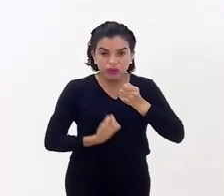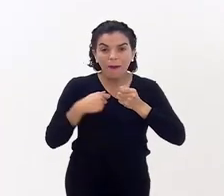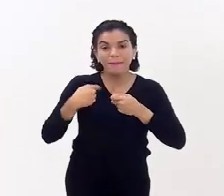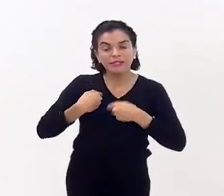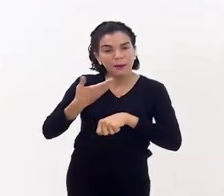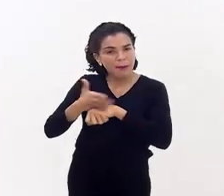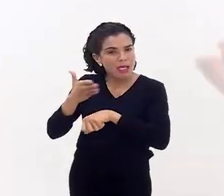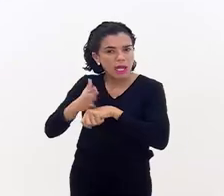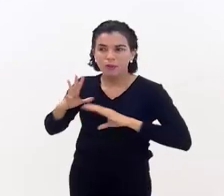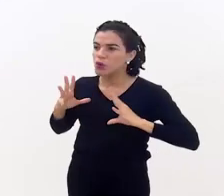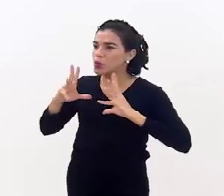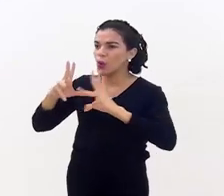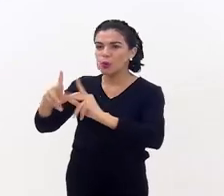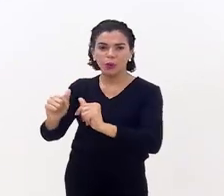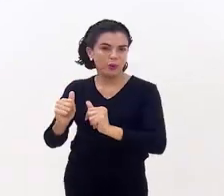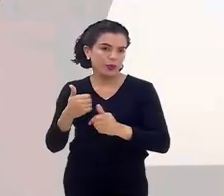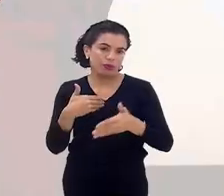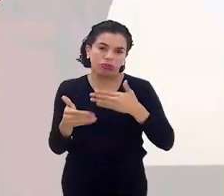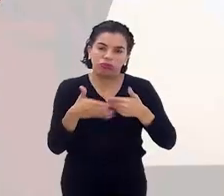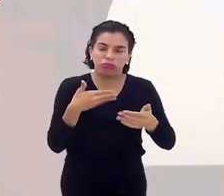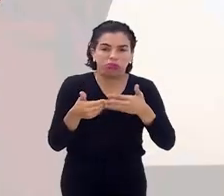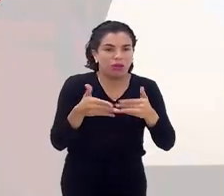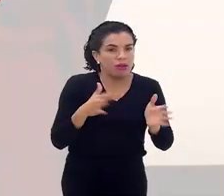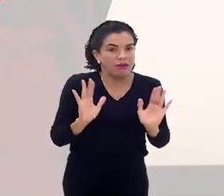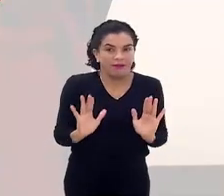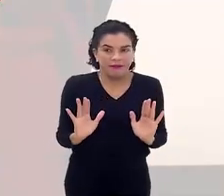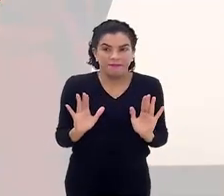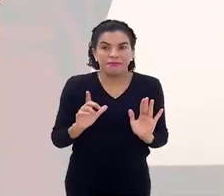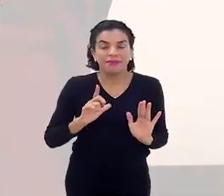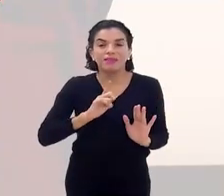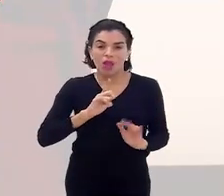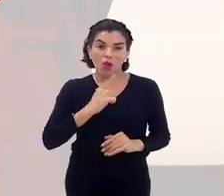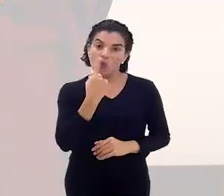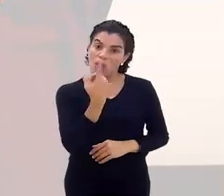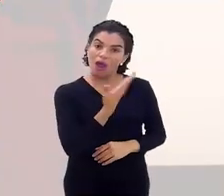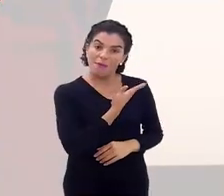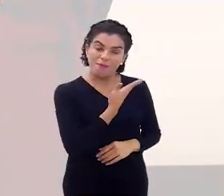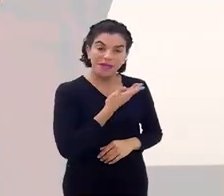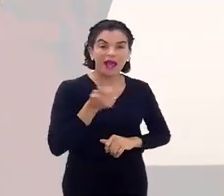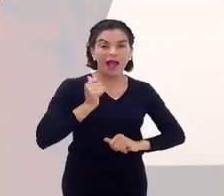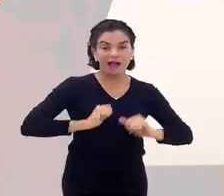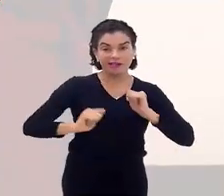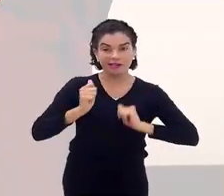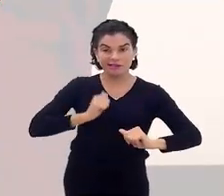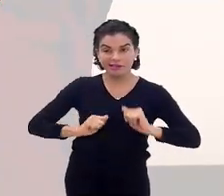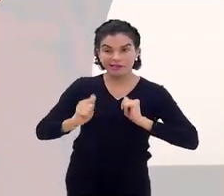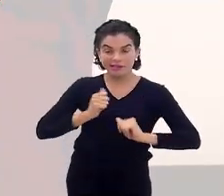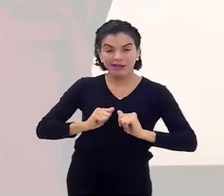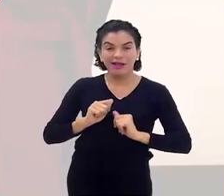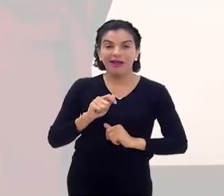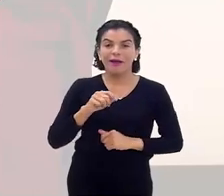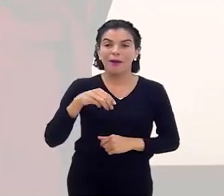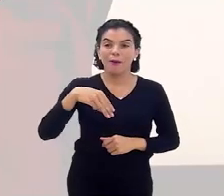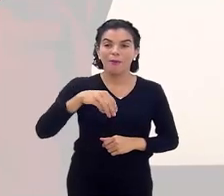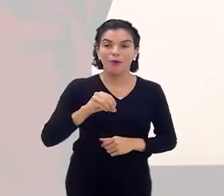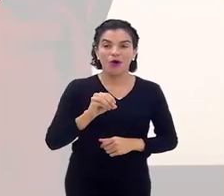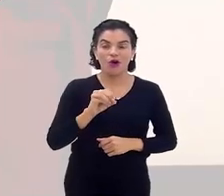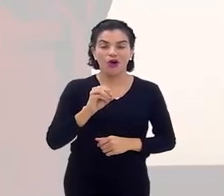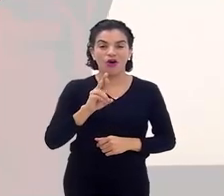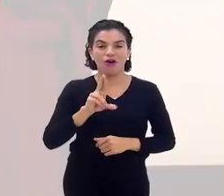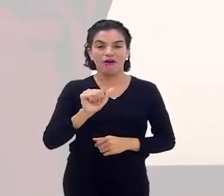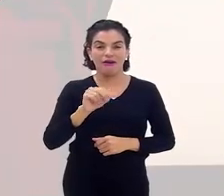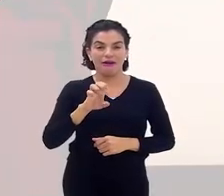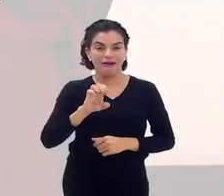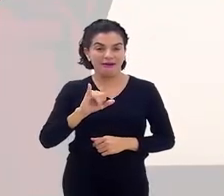deve ser praticado por todo mundo, dependendo da vida... Sim, eu tenho uma amiga, uma atriz do Moraes, minha querida, que